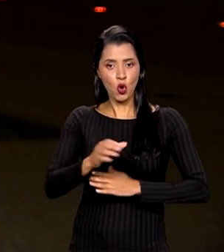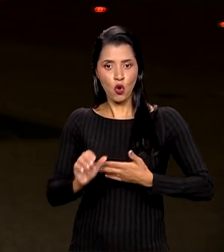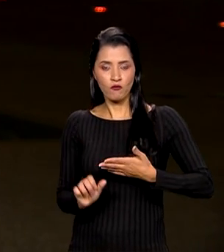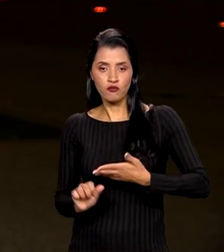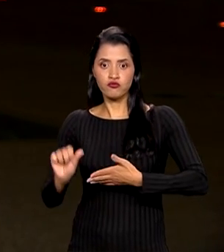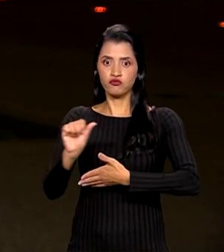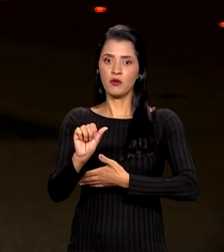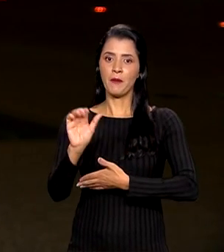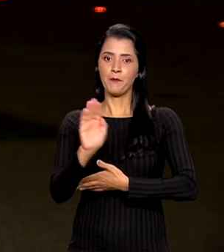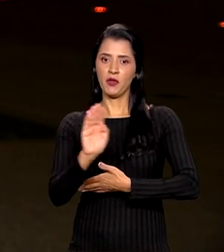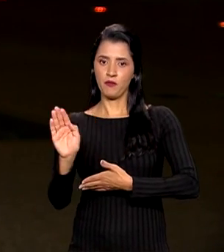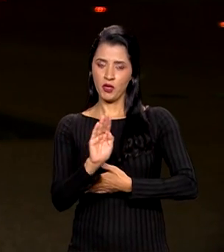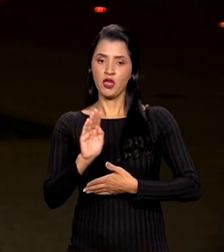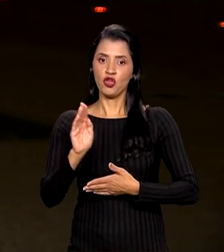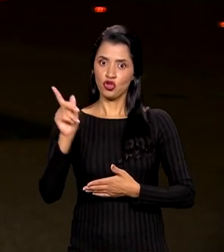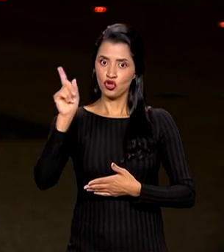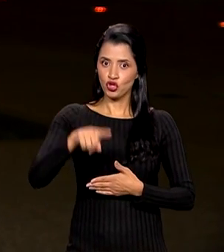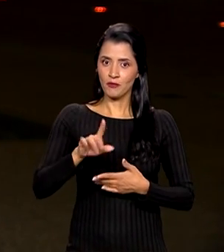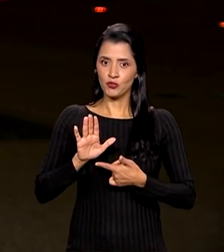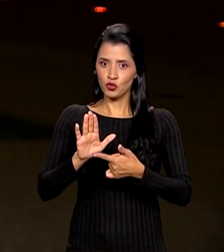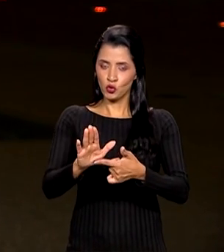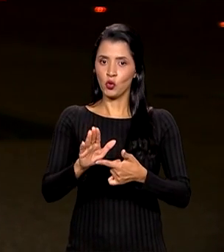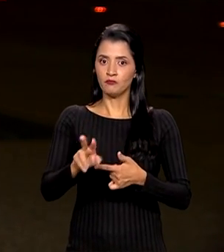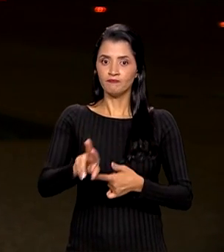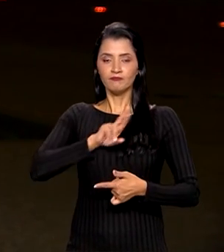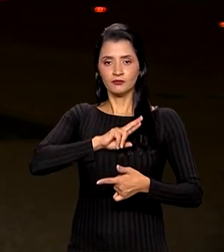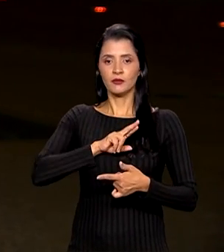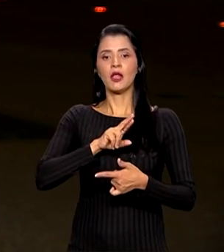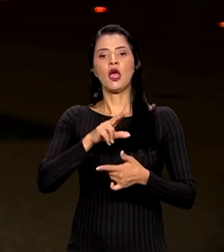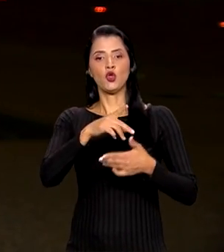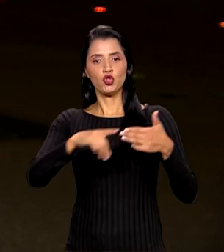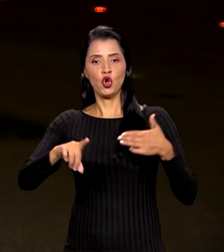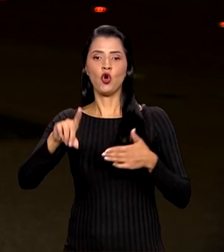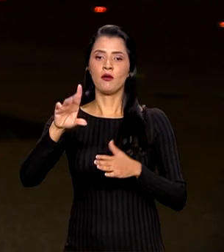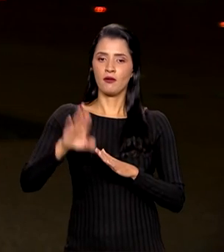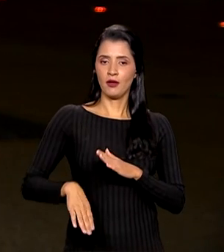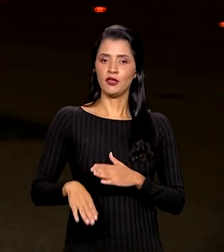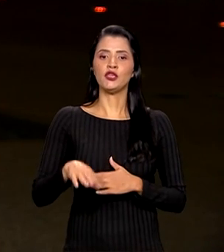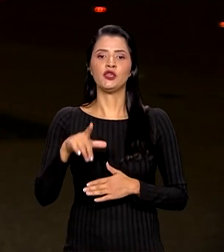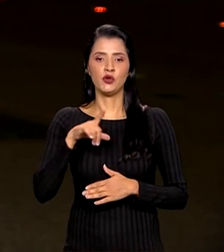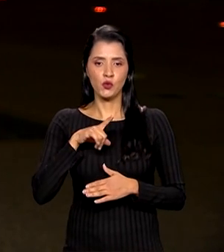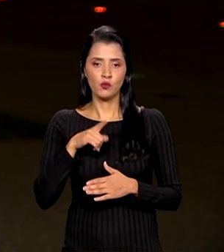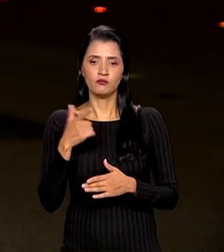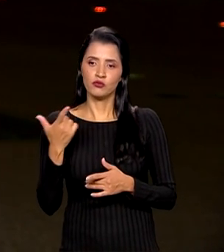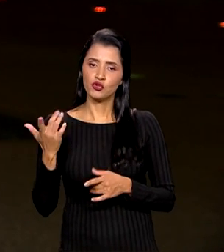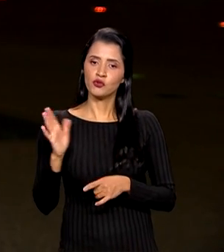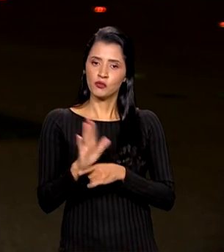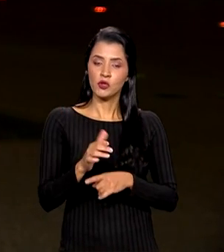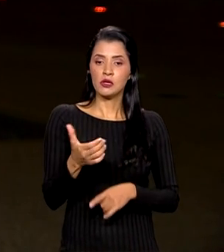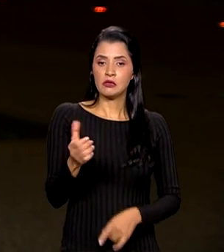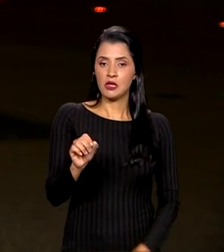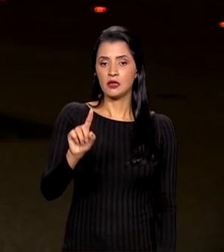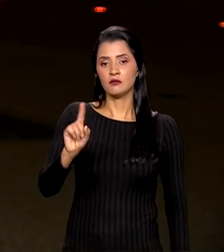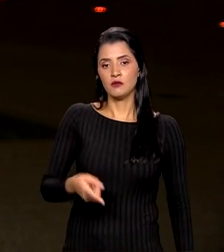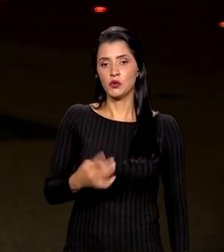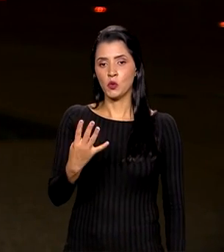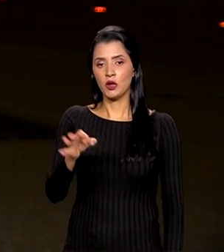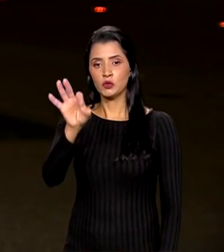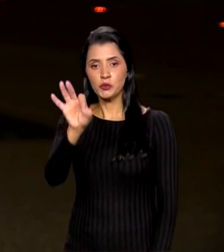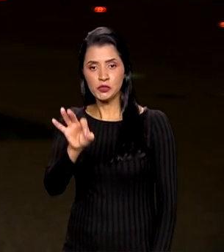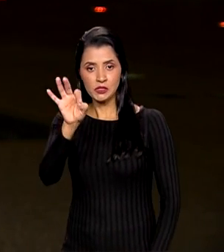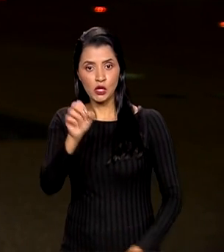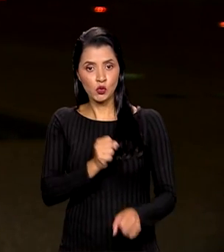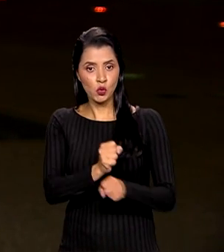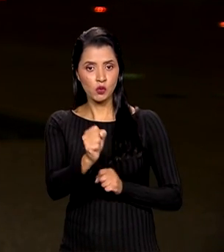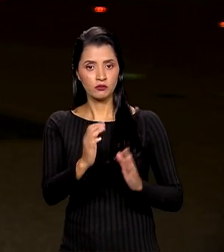imediato. O dólar caiu quase 0,5% e já acumula baixa de 10,4% no